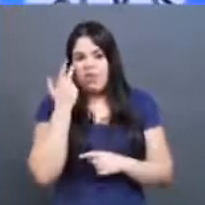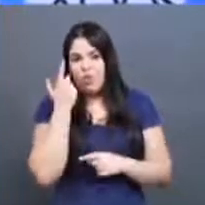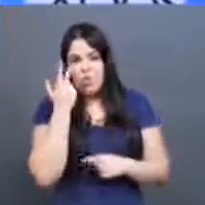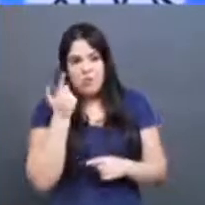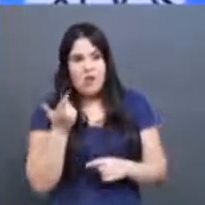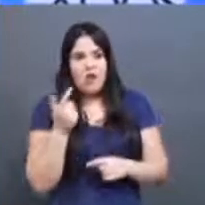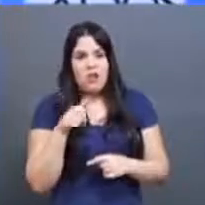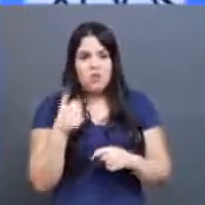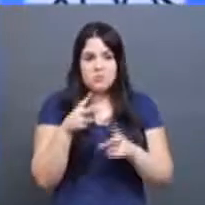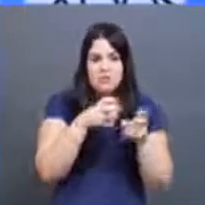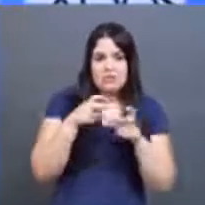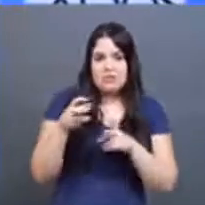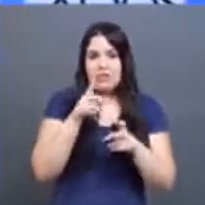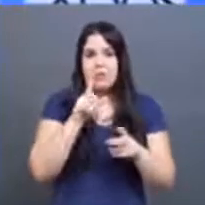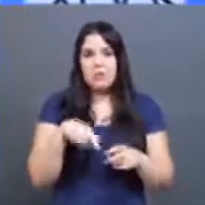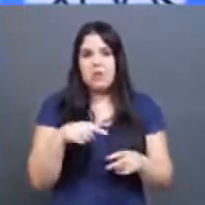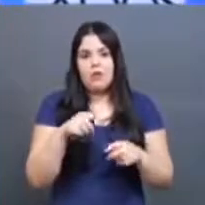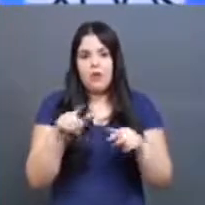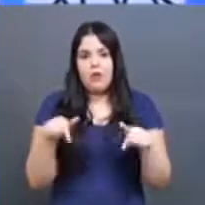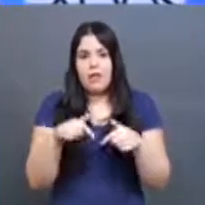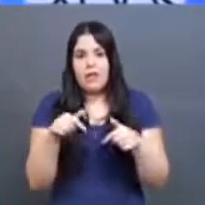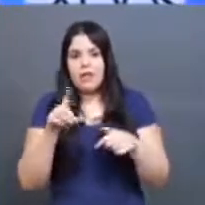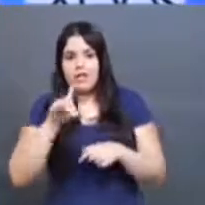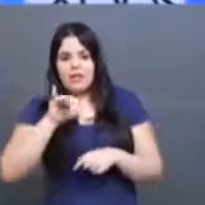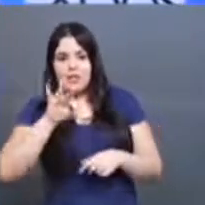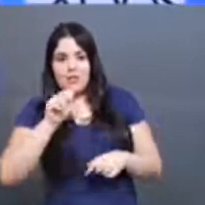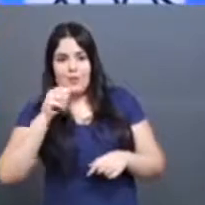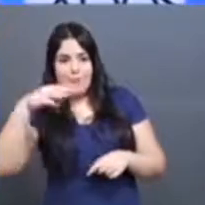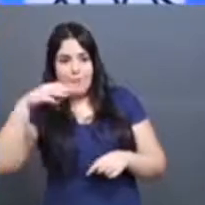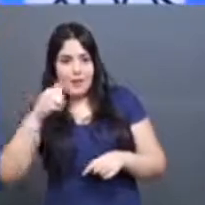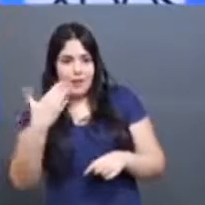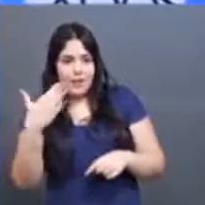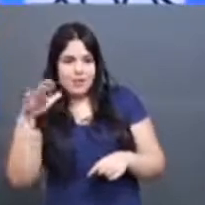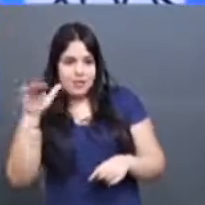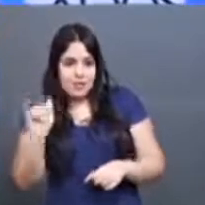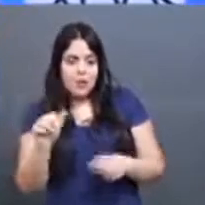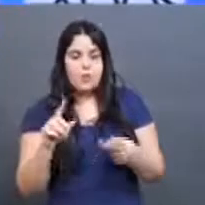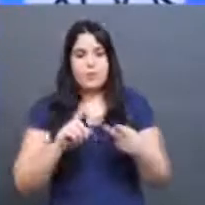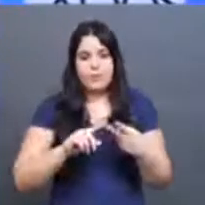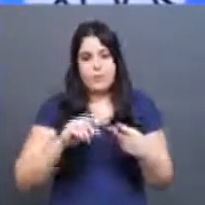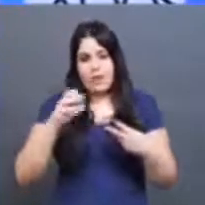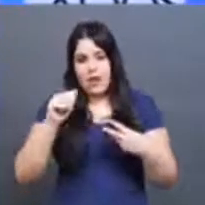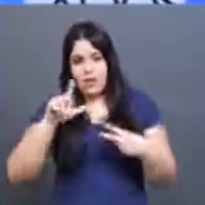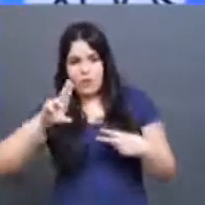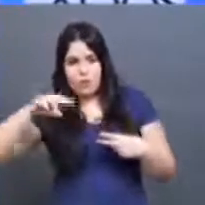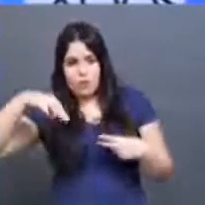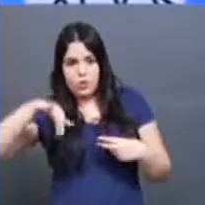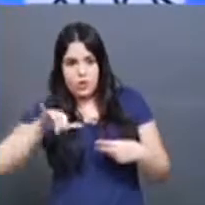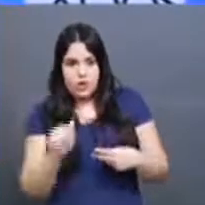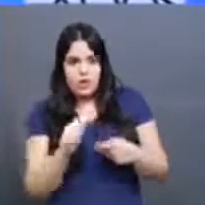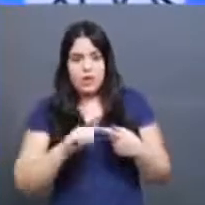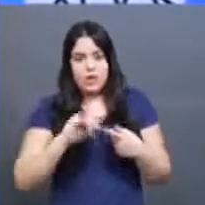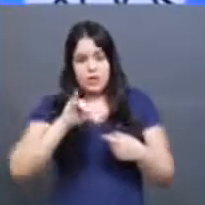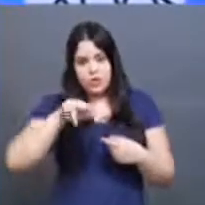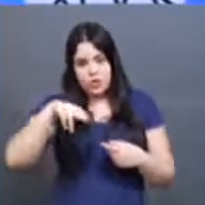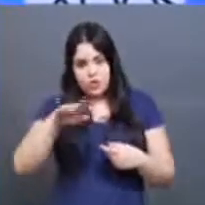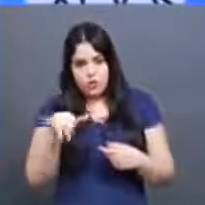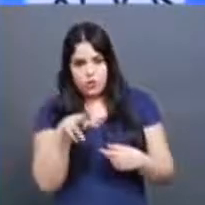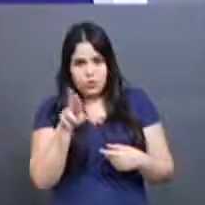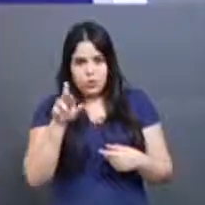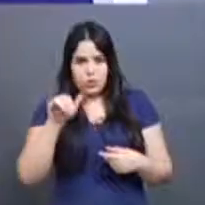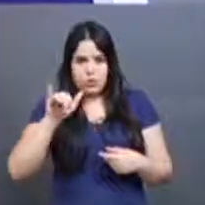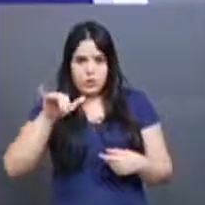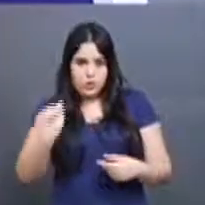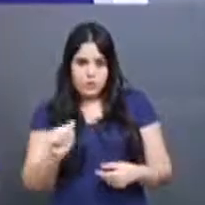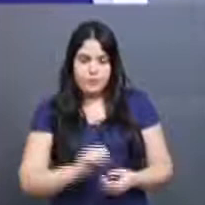no dia a dia, o que a gente tem mais é na esfera da difamação, da calúnia e da injúria à prática do bullying e do cyberbullying.